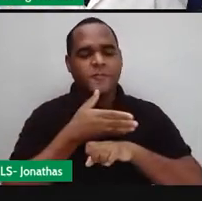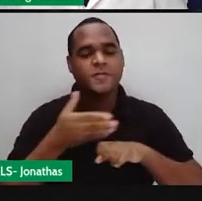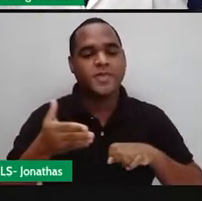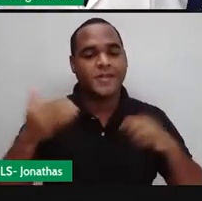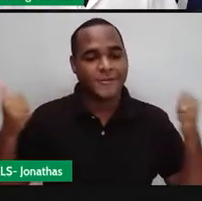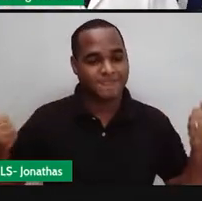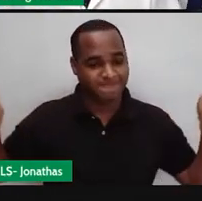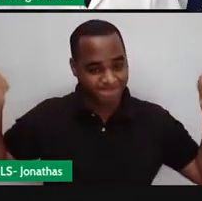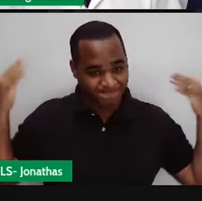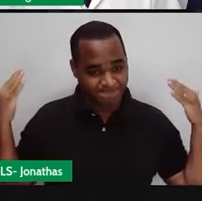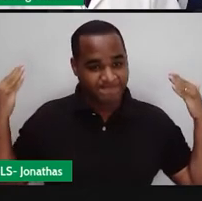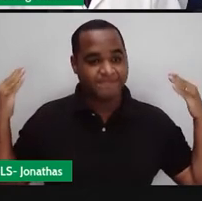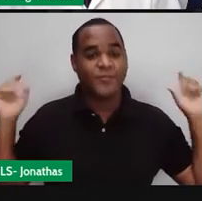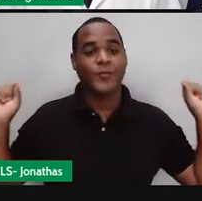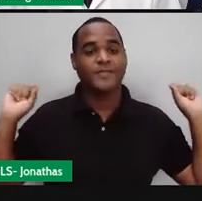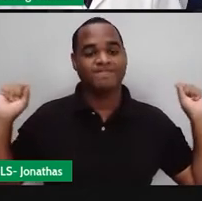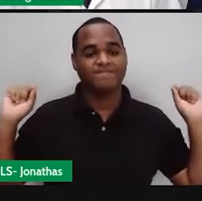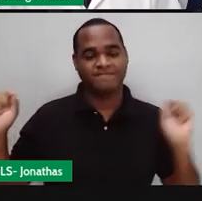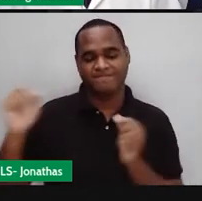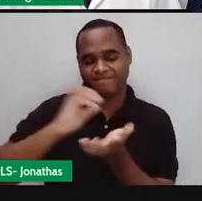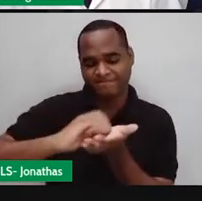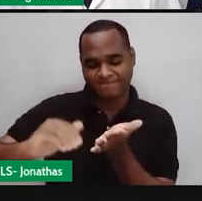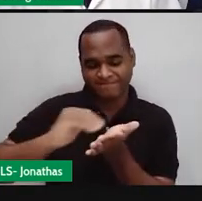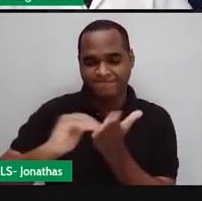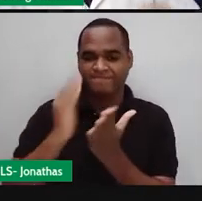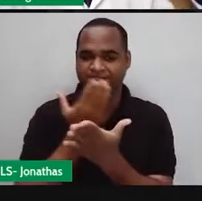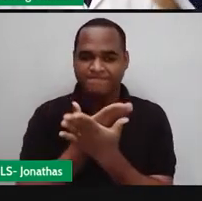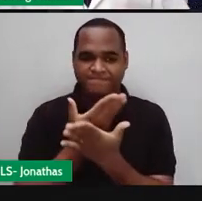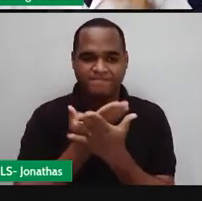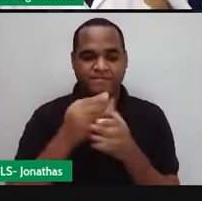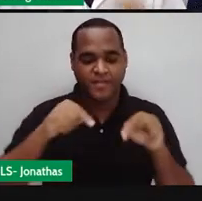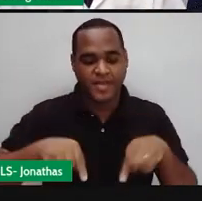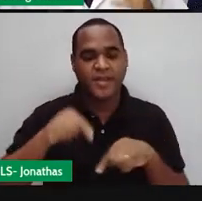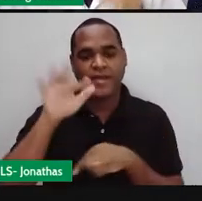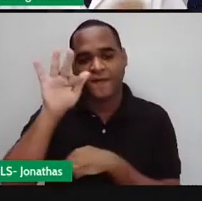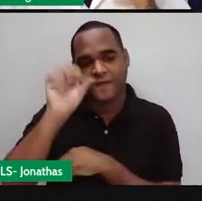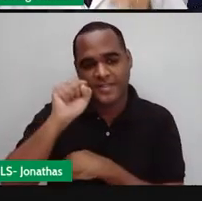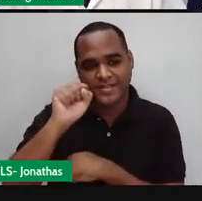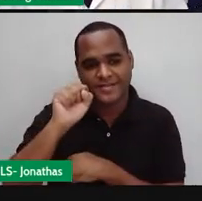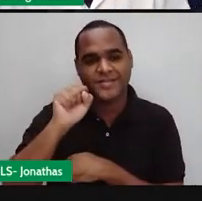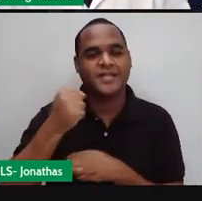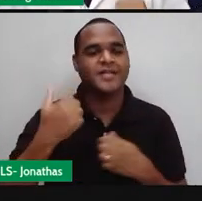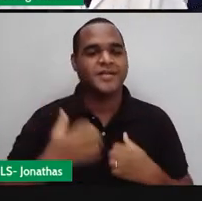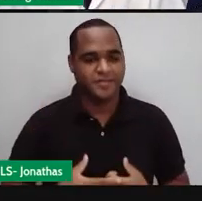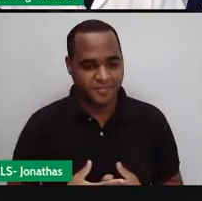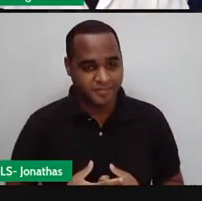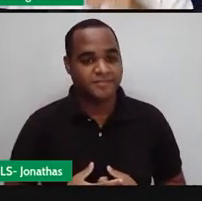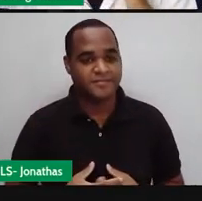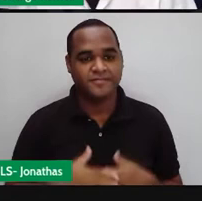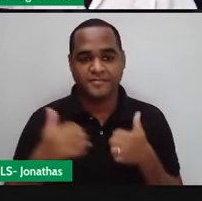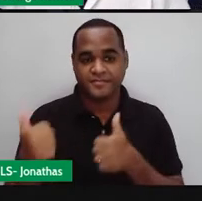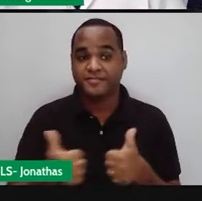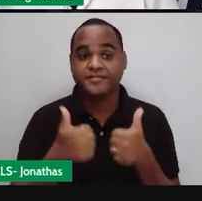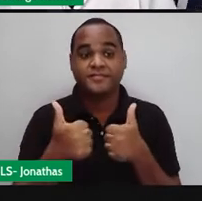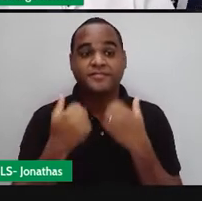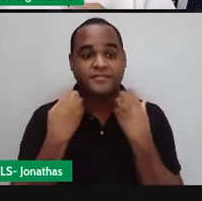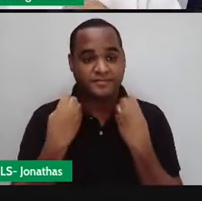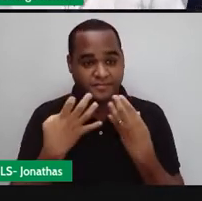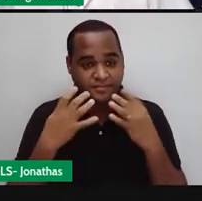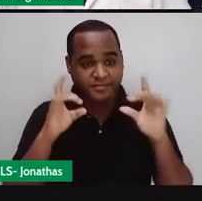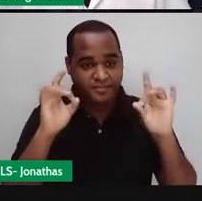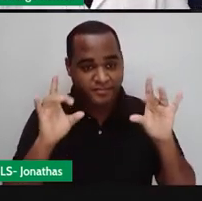atrás de mim, o cartaz da Secretaria Municipal de Educação de Feira de Santana, tá bom? Mas beleza,